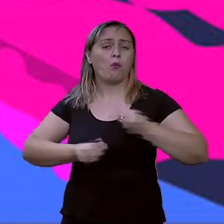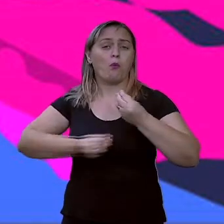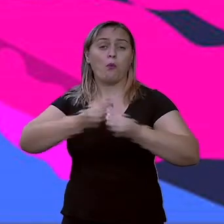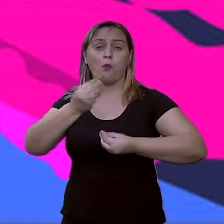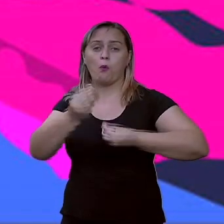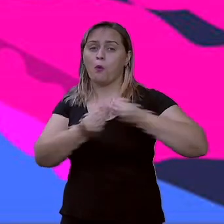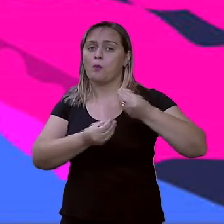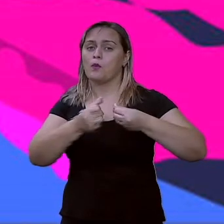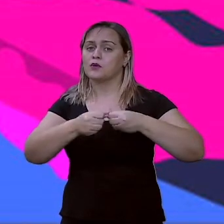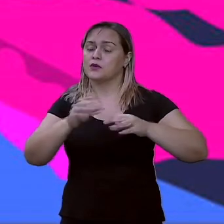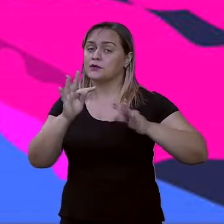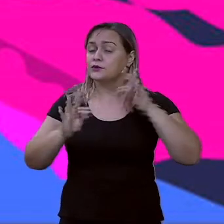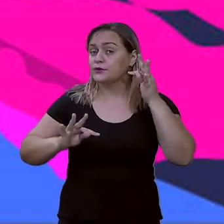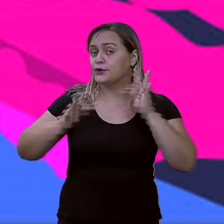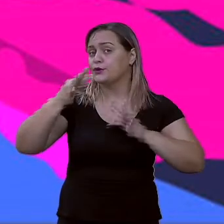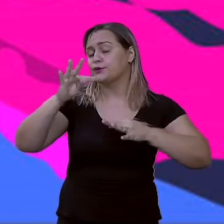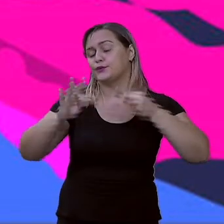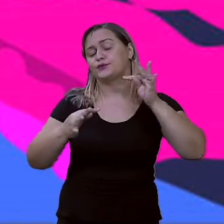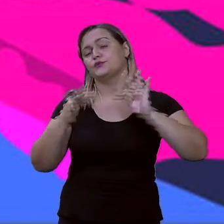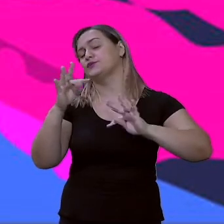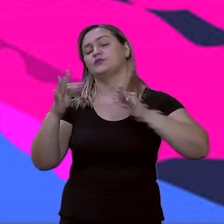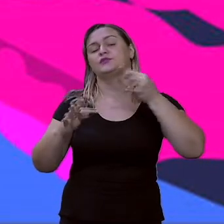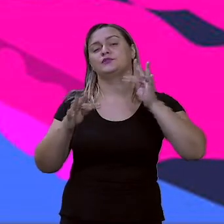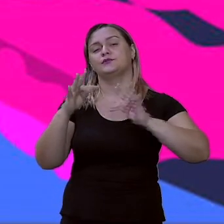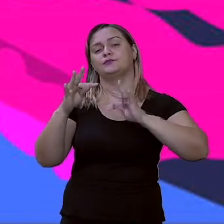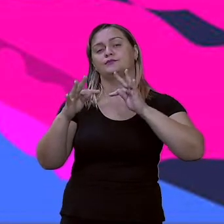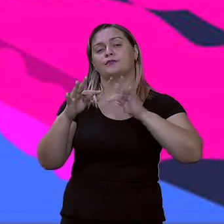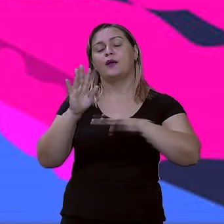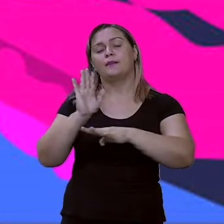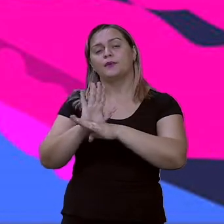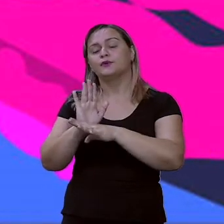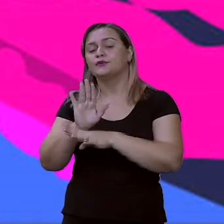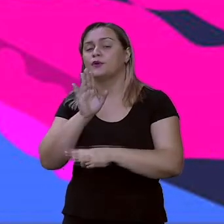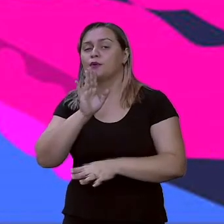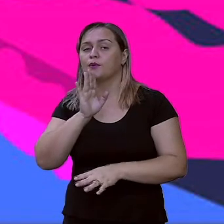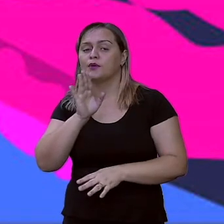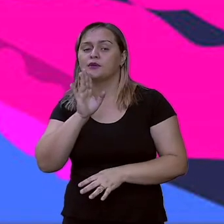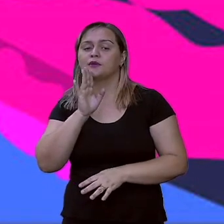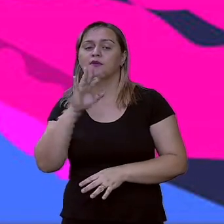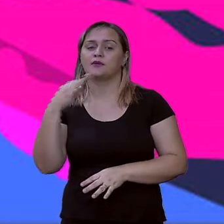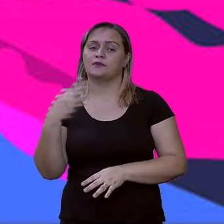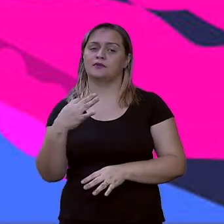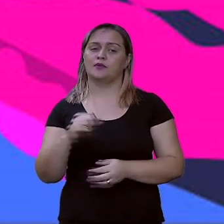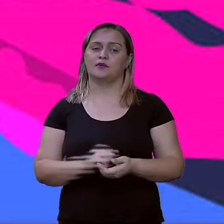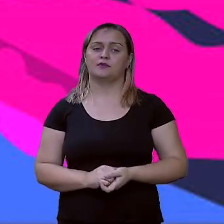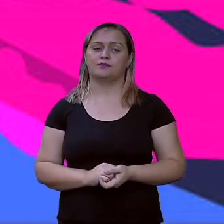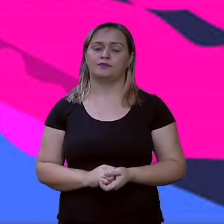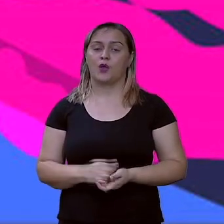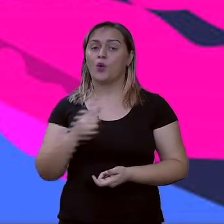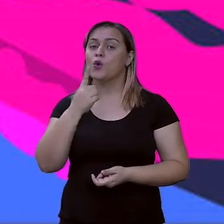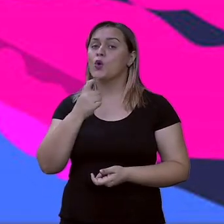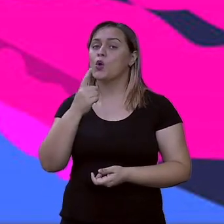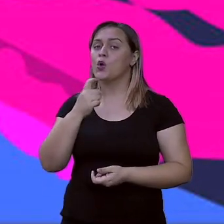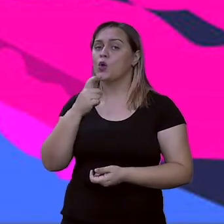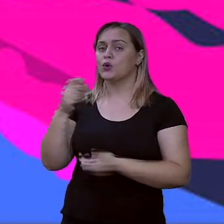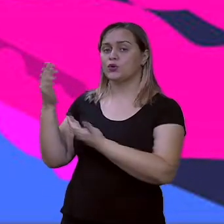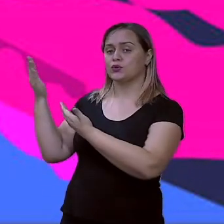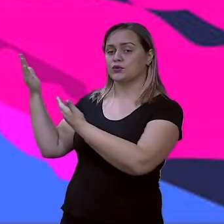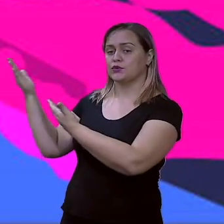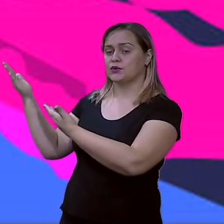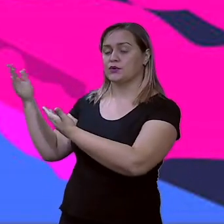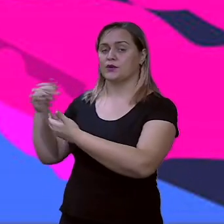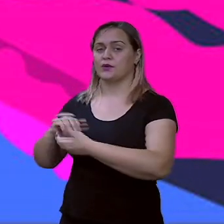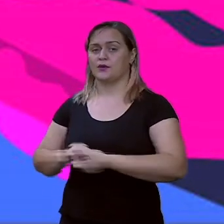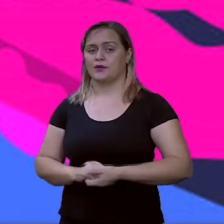auxiliam no controle em relação aos acessos. Eu grifei de vermelho para vocês visualizarem bem.